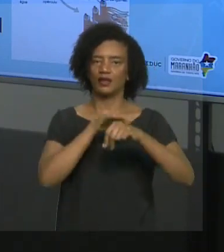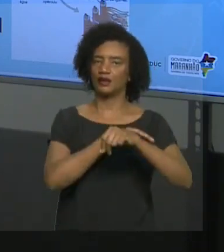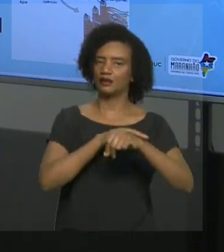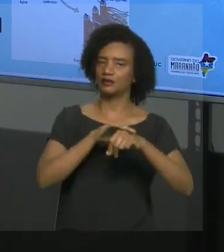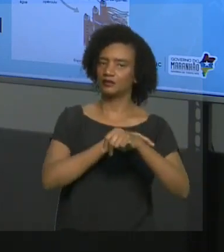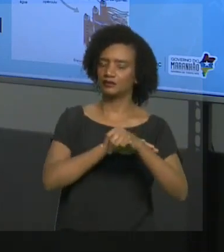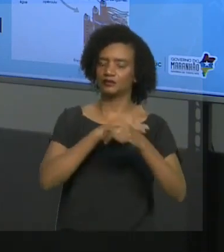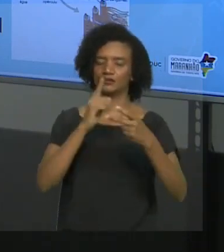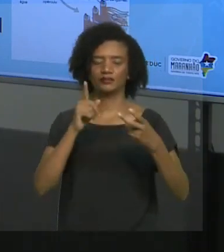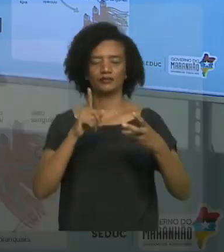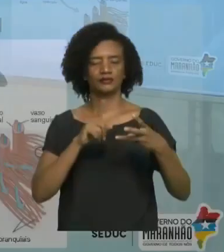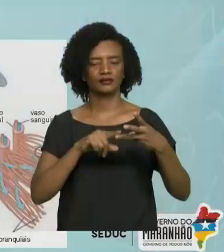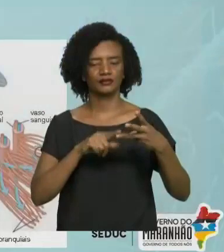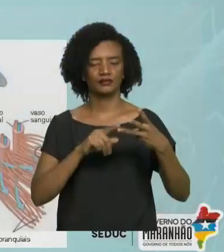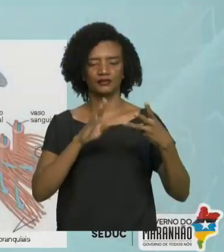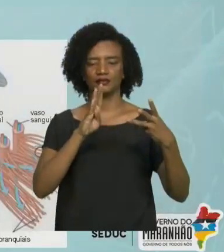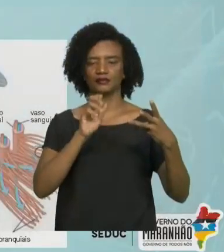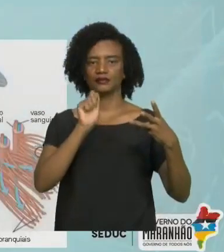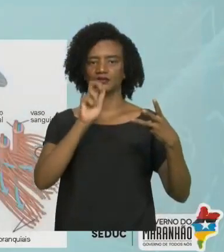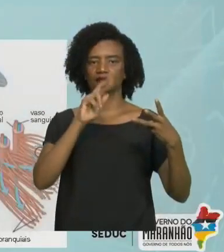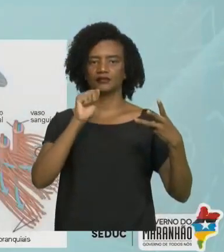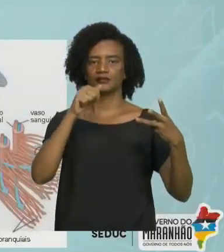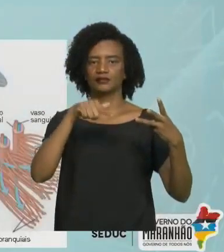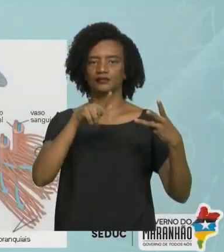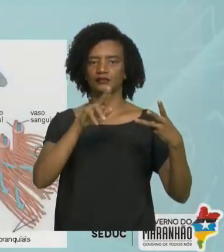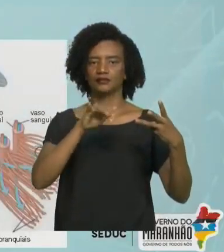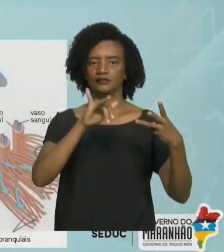e a traqueal, que é encontrada nos insetos.